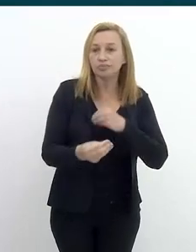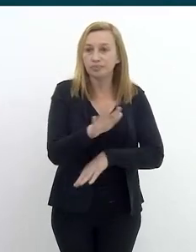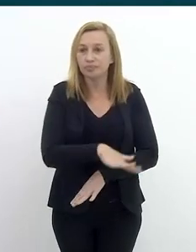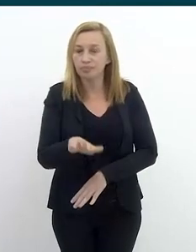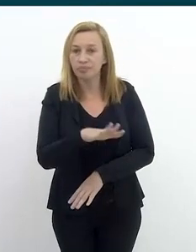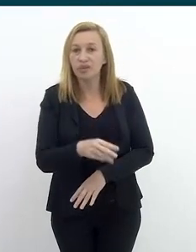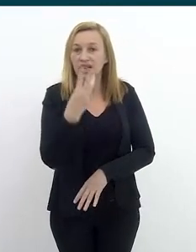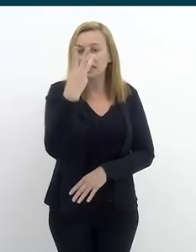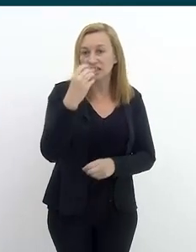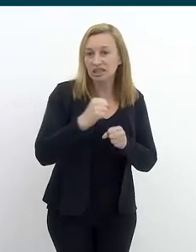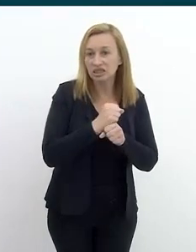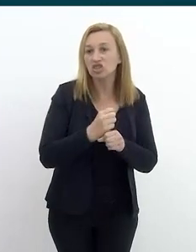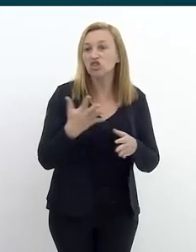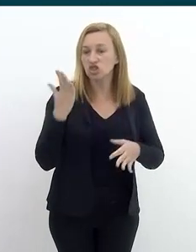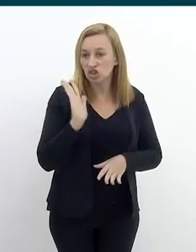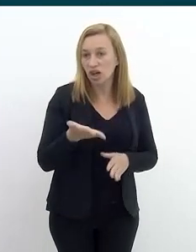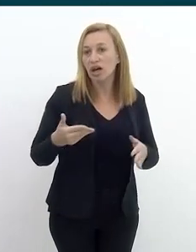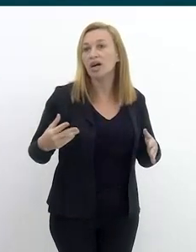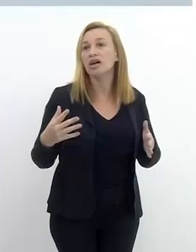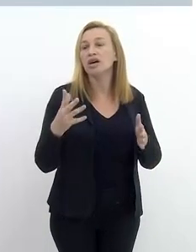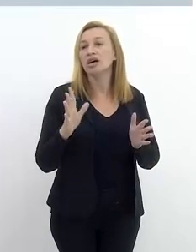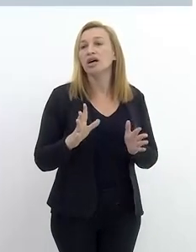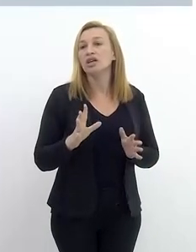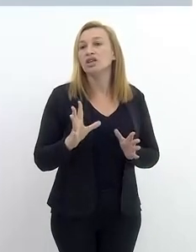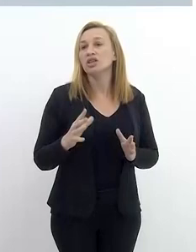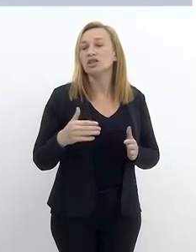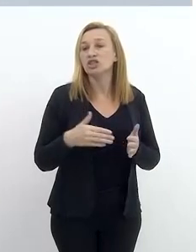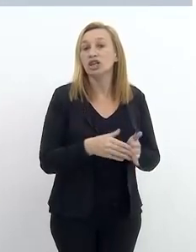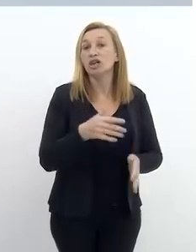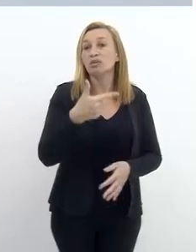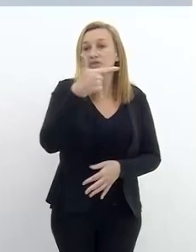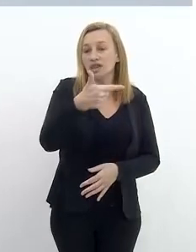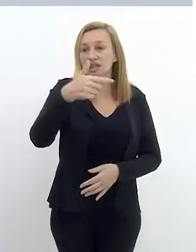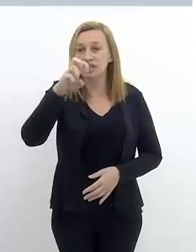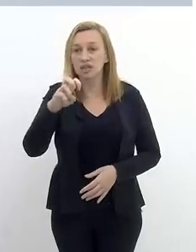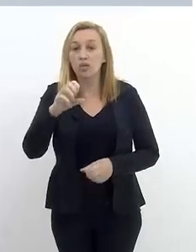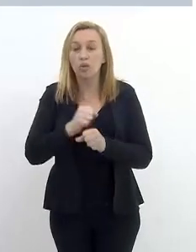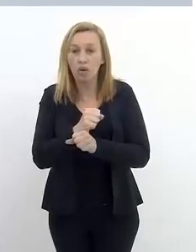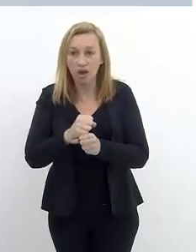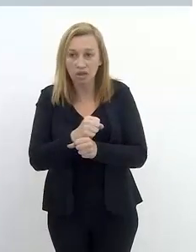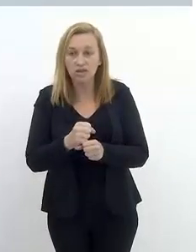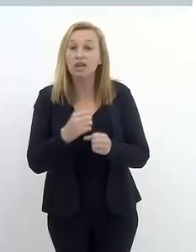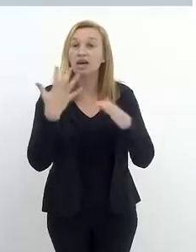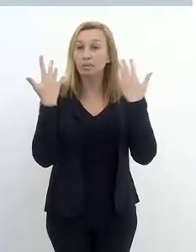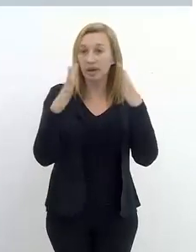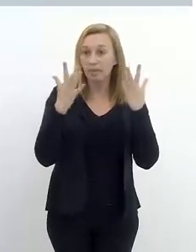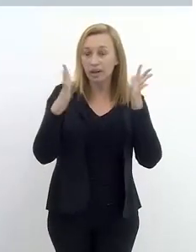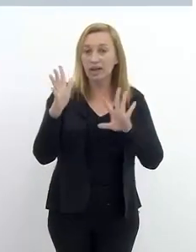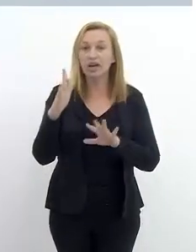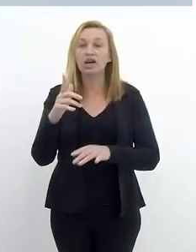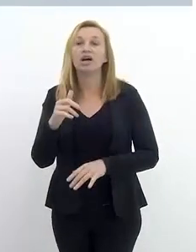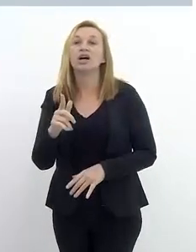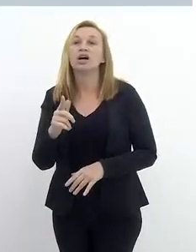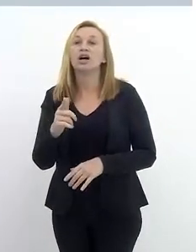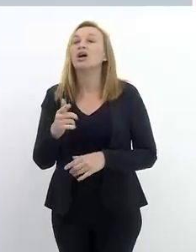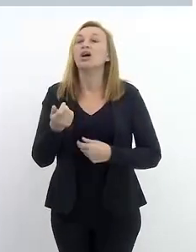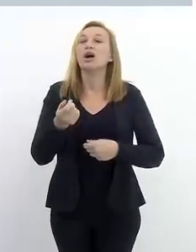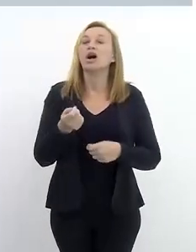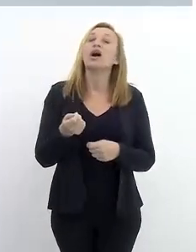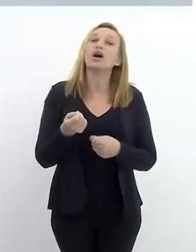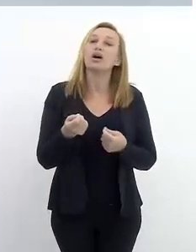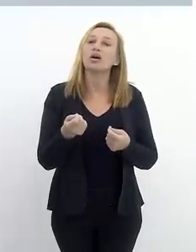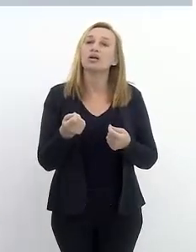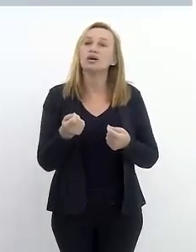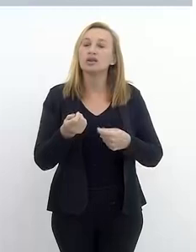está, inclusive, esse ano está completando 25 anos do programa. Queria até aproveitar e parabenizar o nosso gerente executivo do programa, que o Luiz